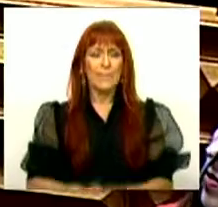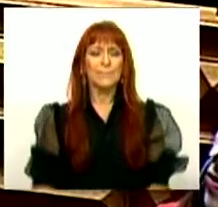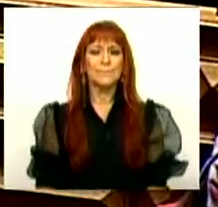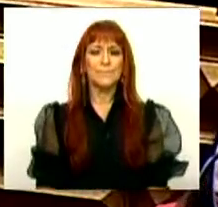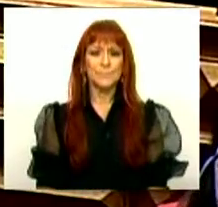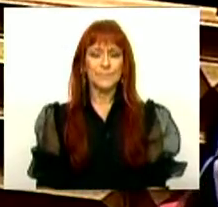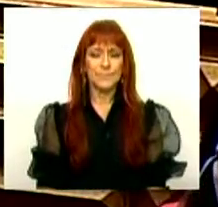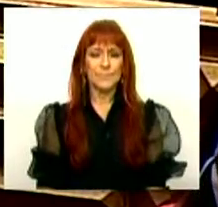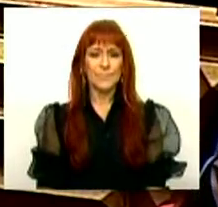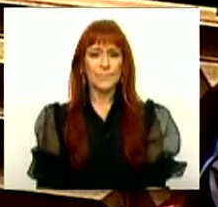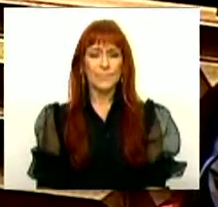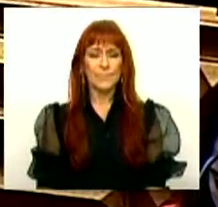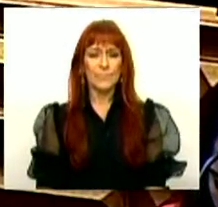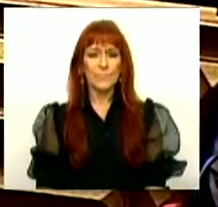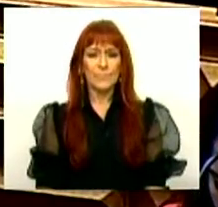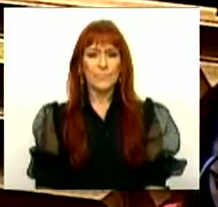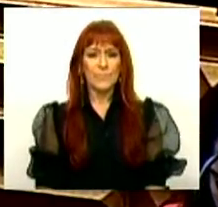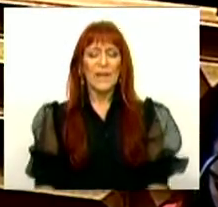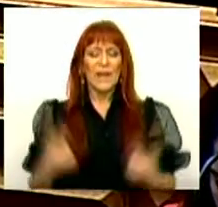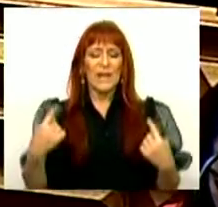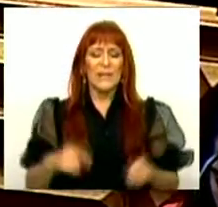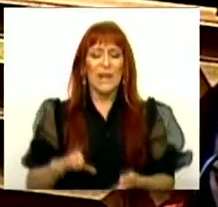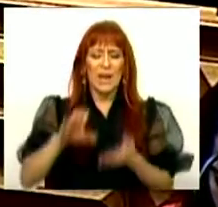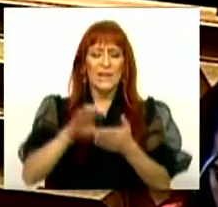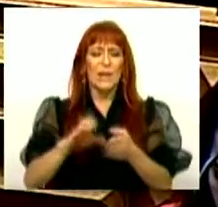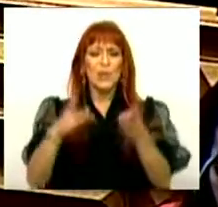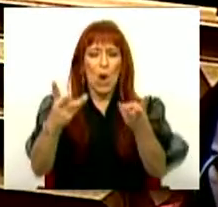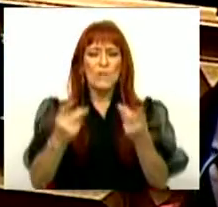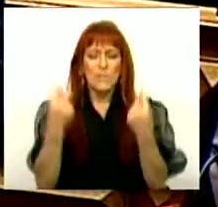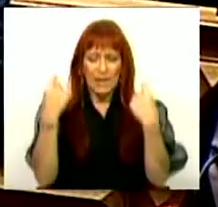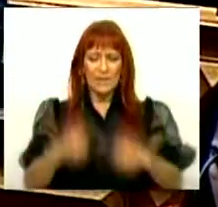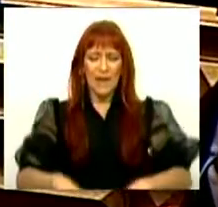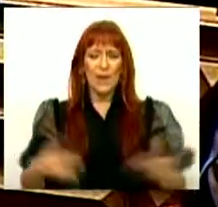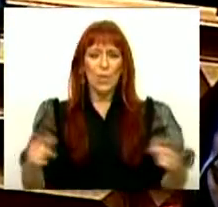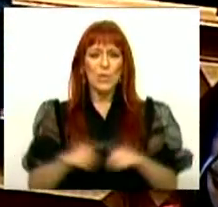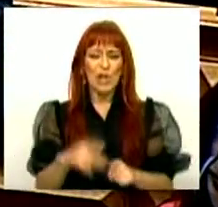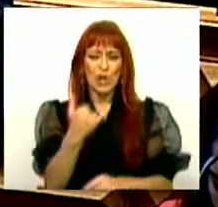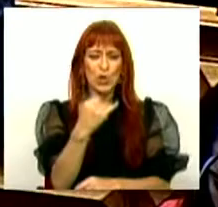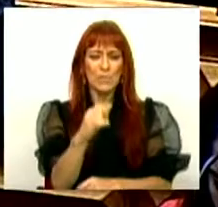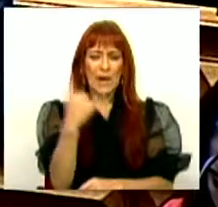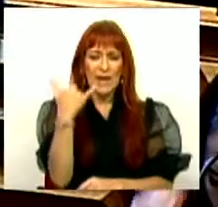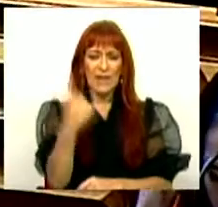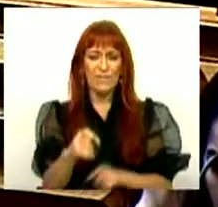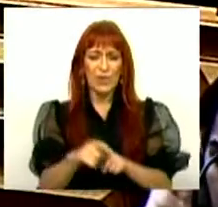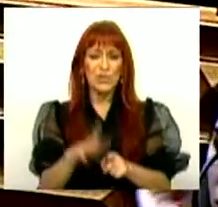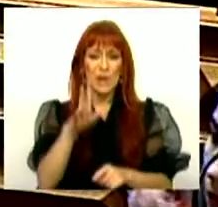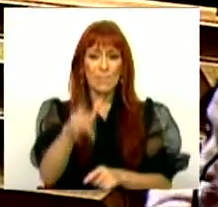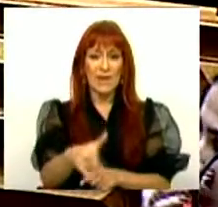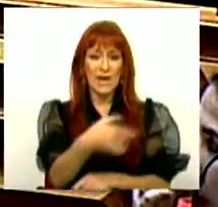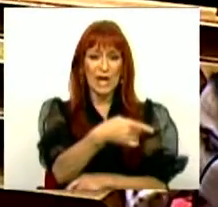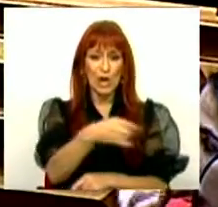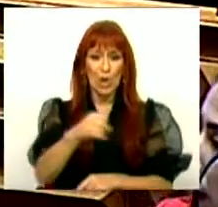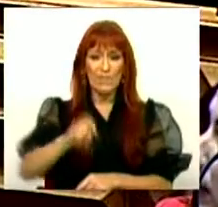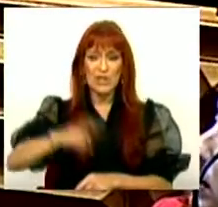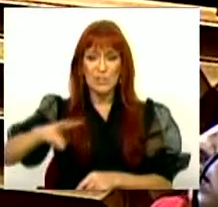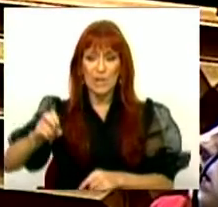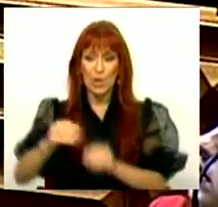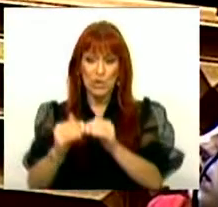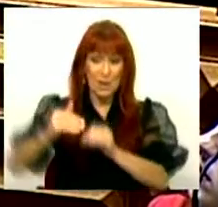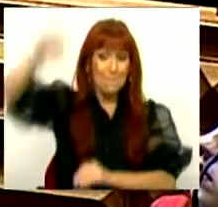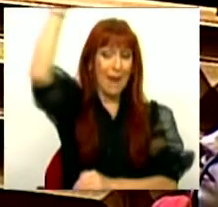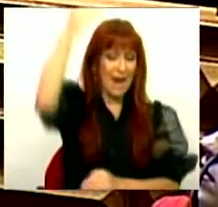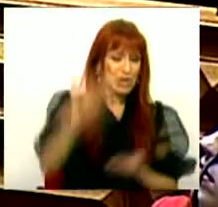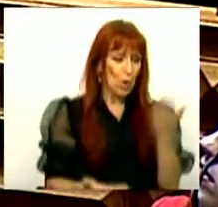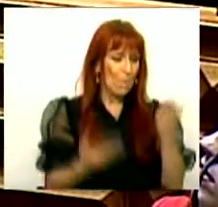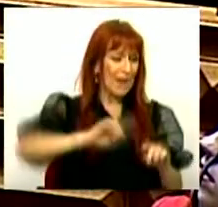orçamental para 2020, 1.900 milhões de euros superior ao